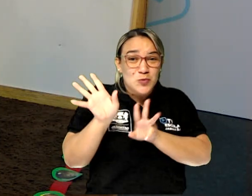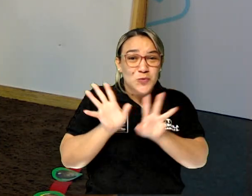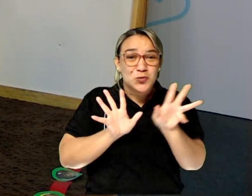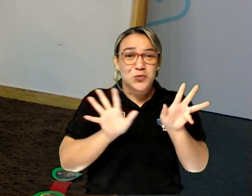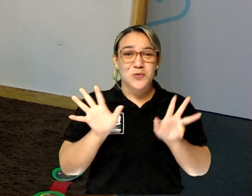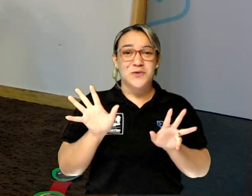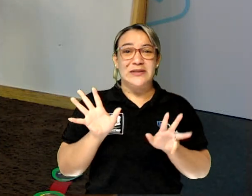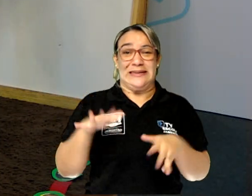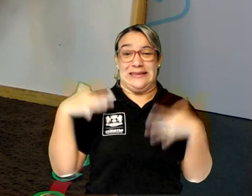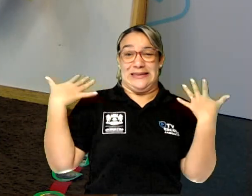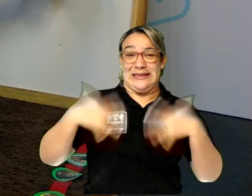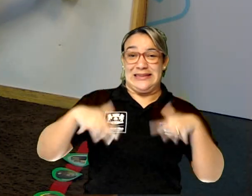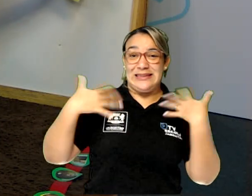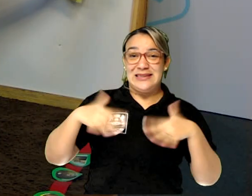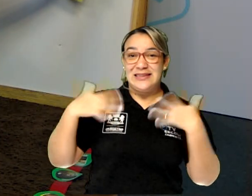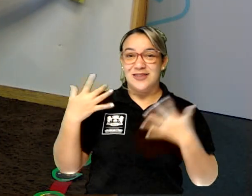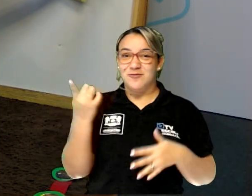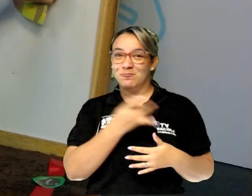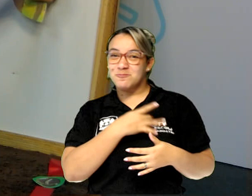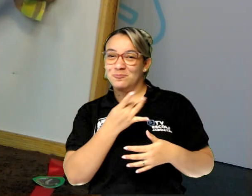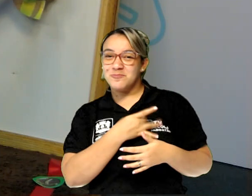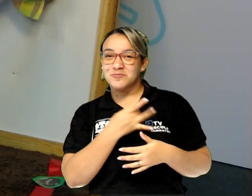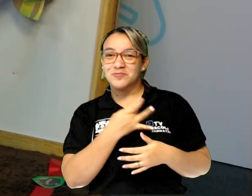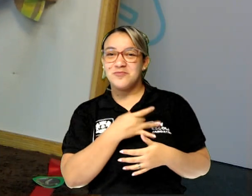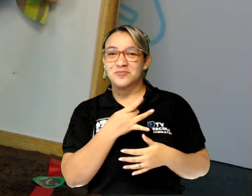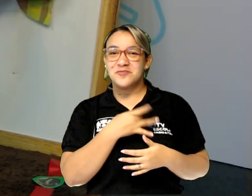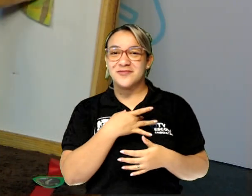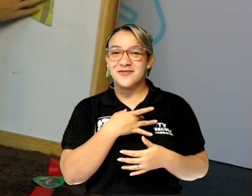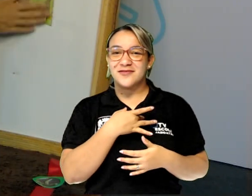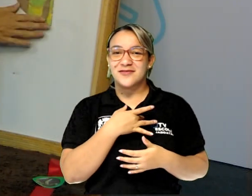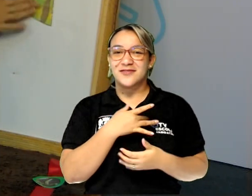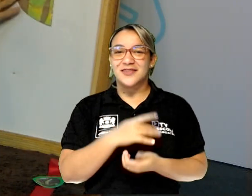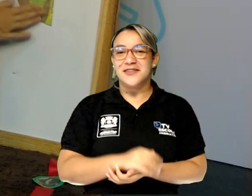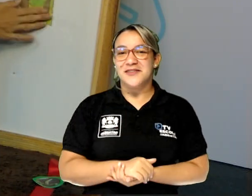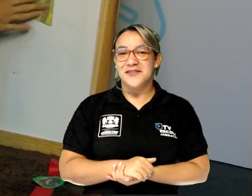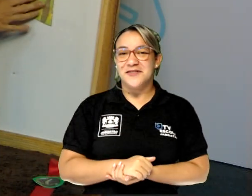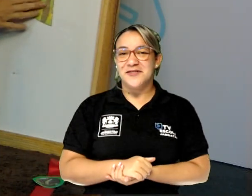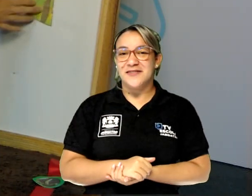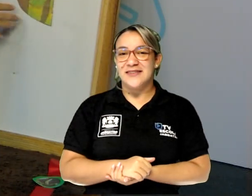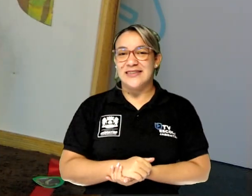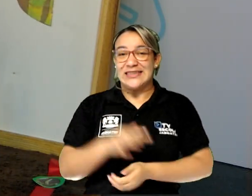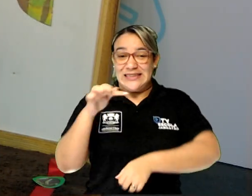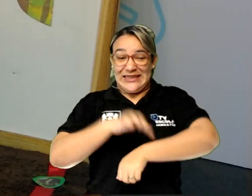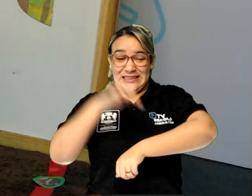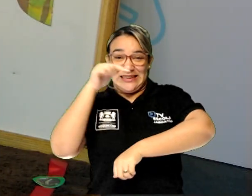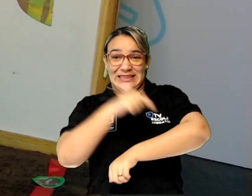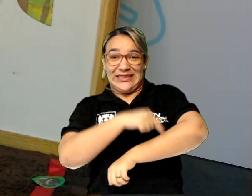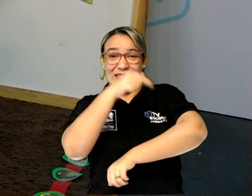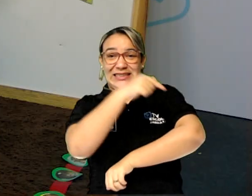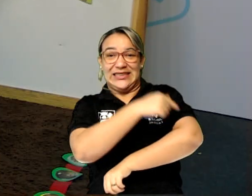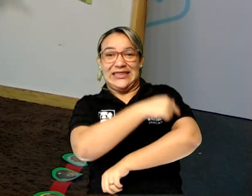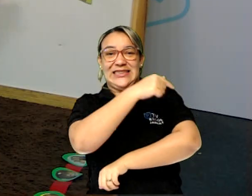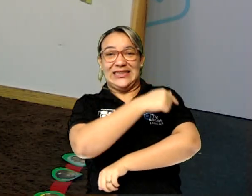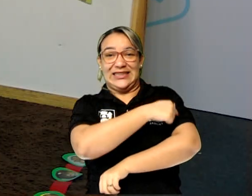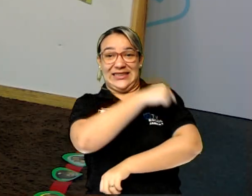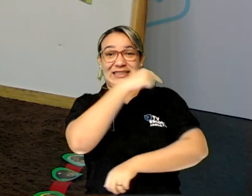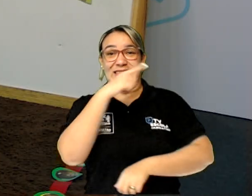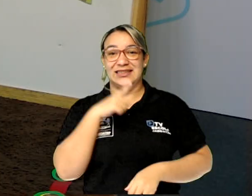Meu Deus, ele não pode encostar em canto nenhum que vai furar com esses espinhos.